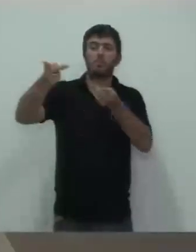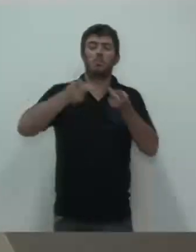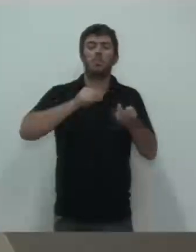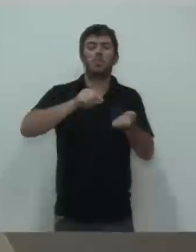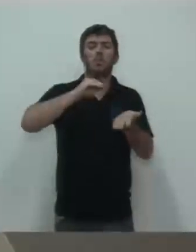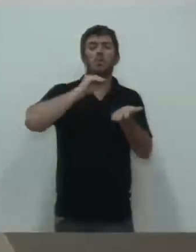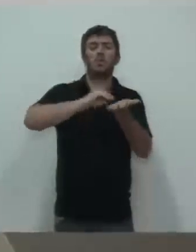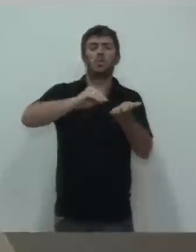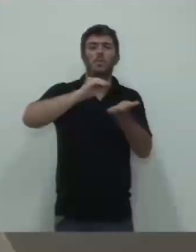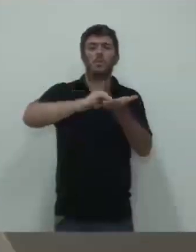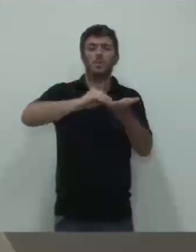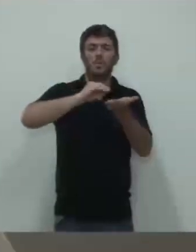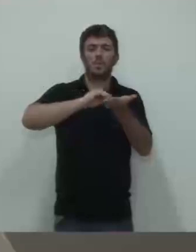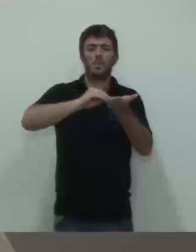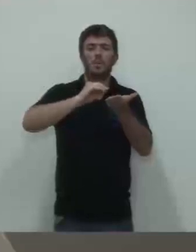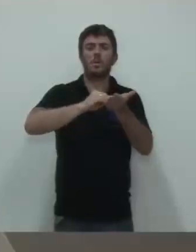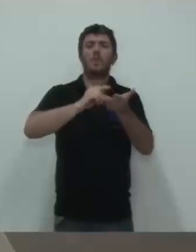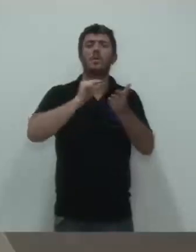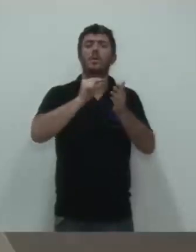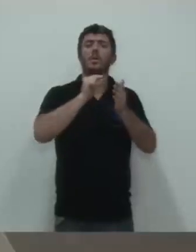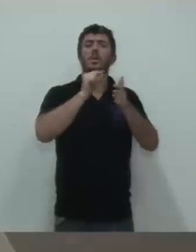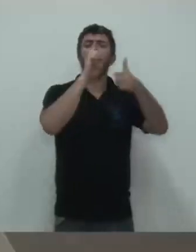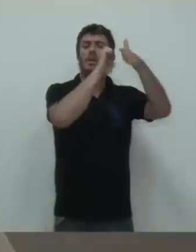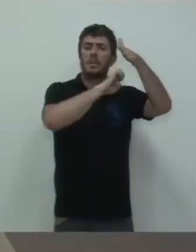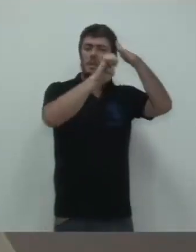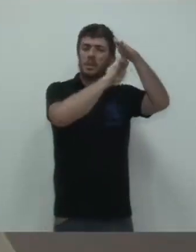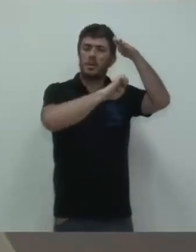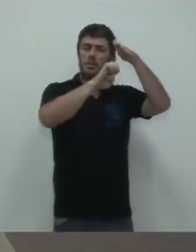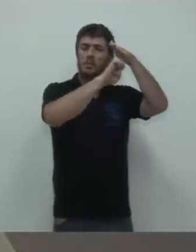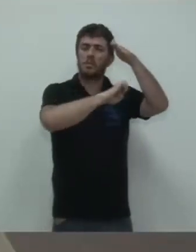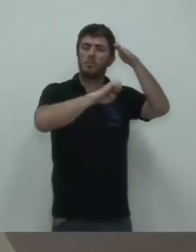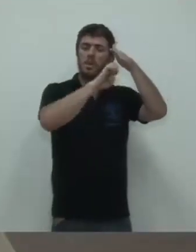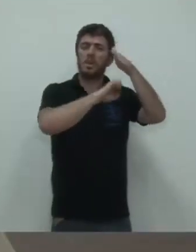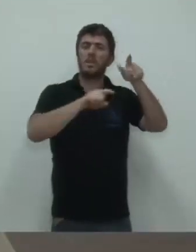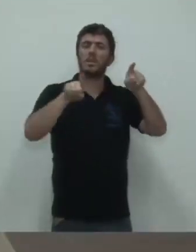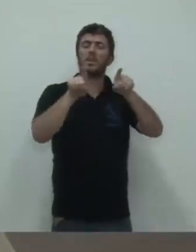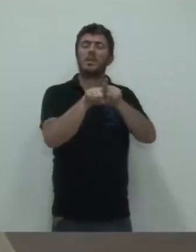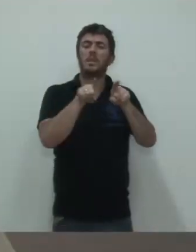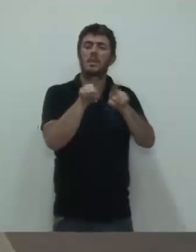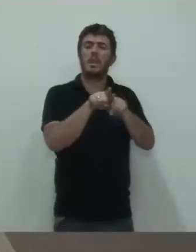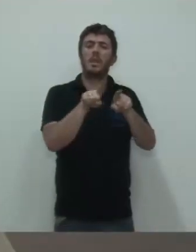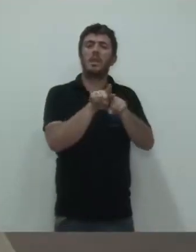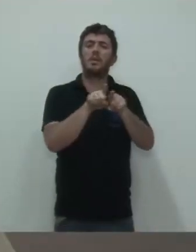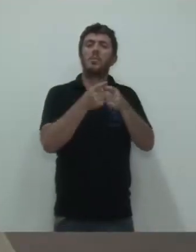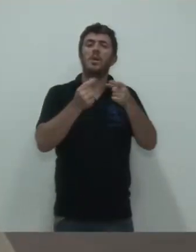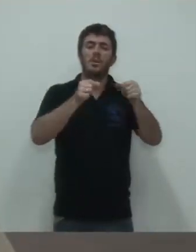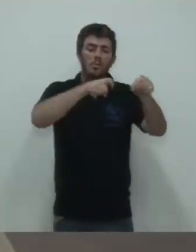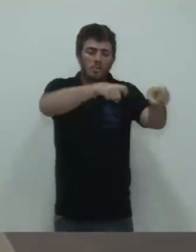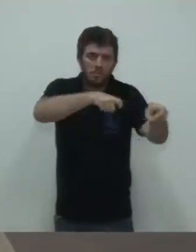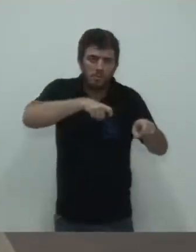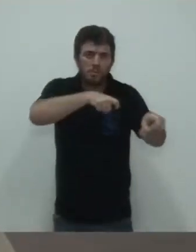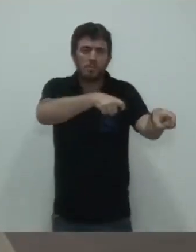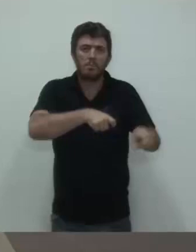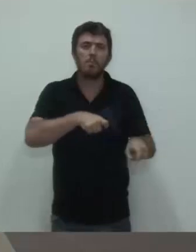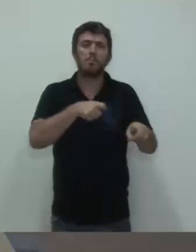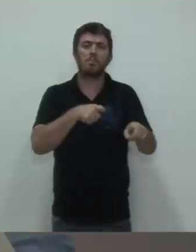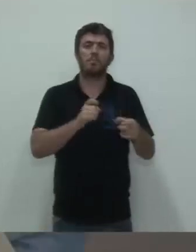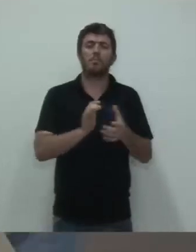Comércio, Indústria e Agricultura, o doutor Matheus, acompanhado do diretor, o Piva,